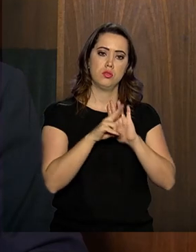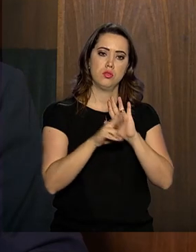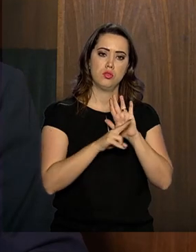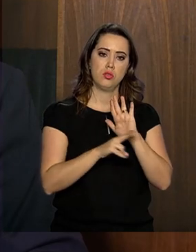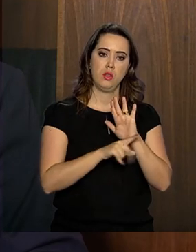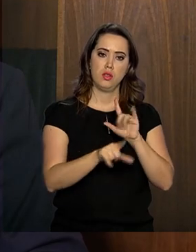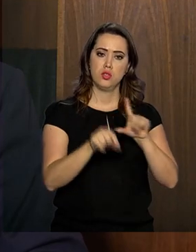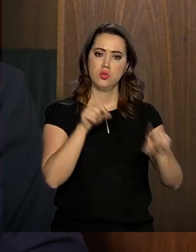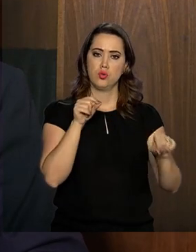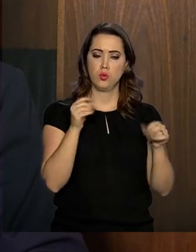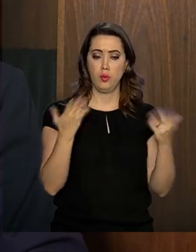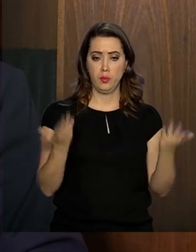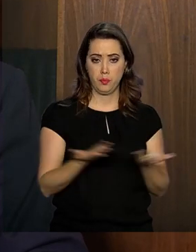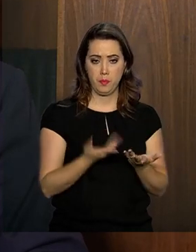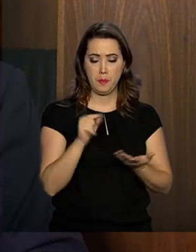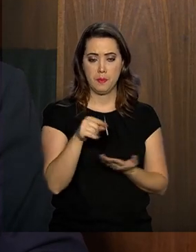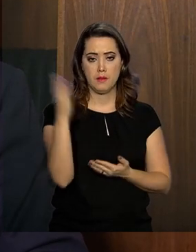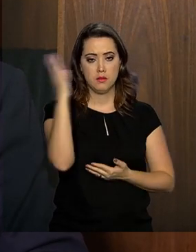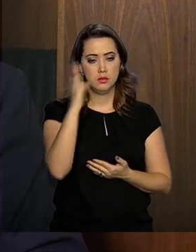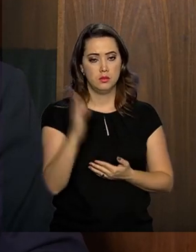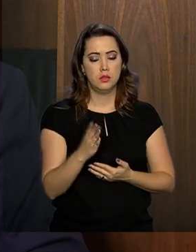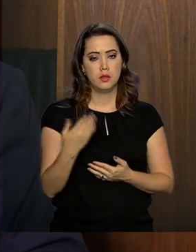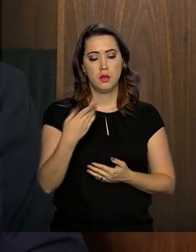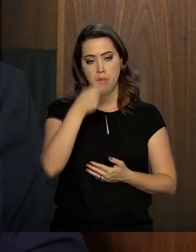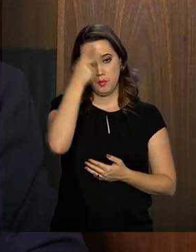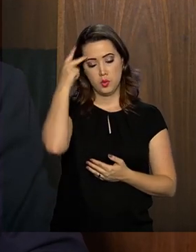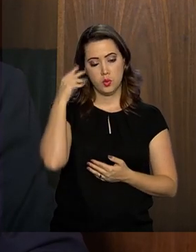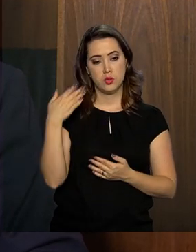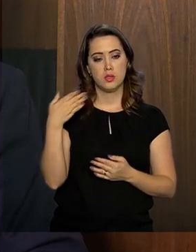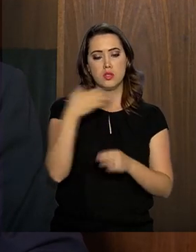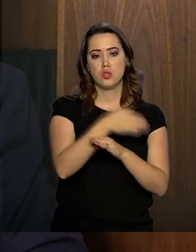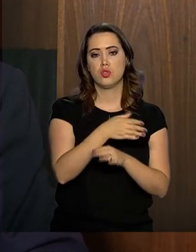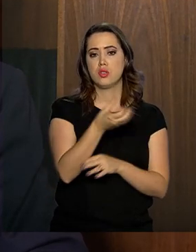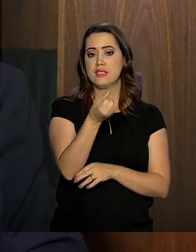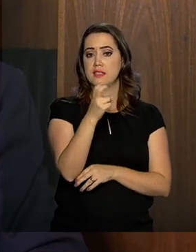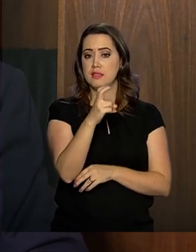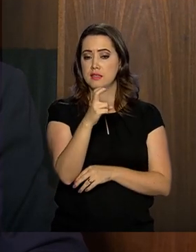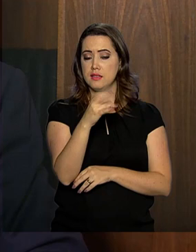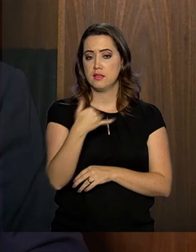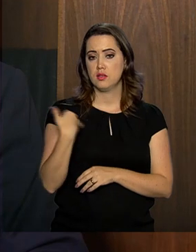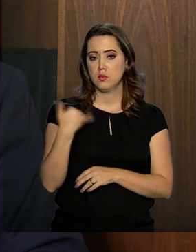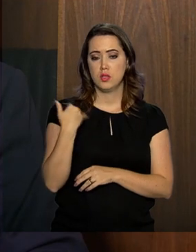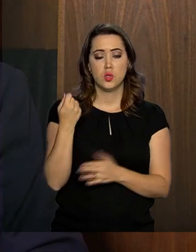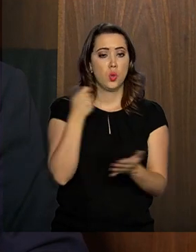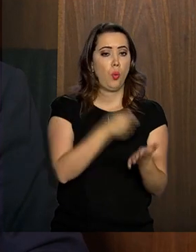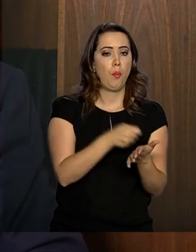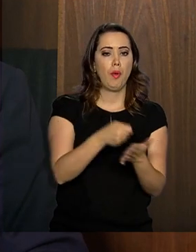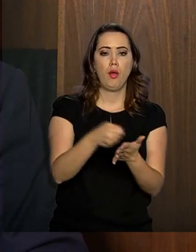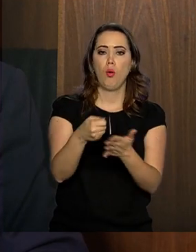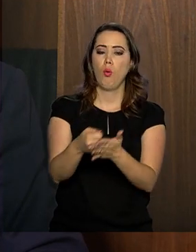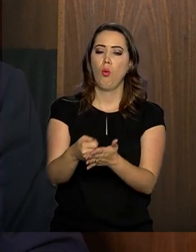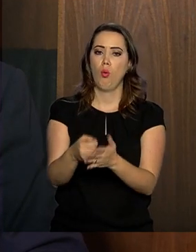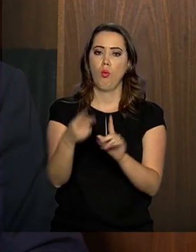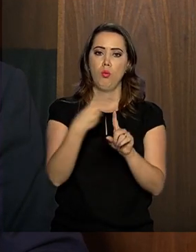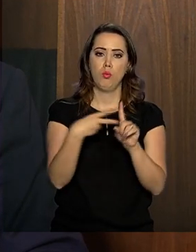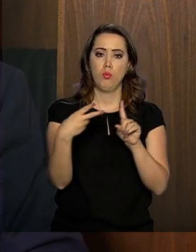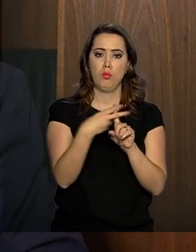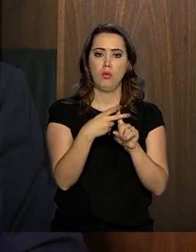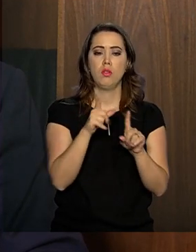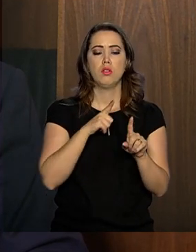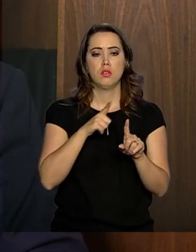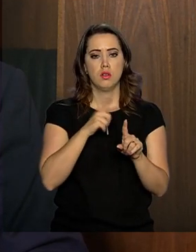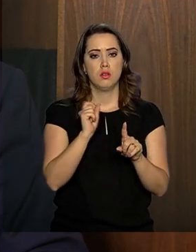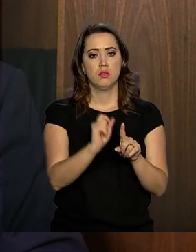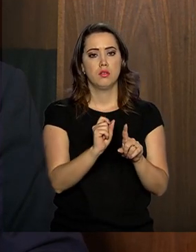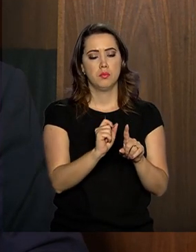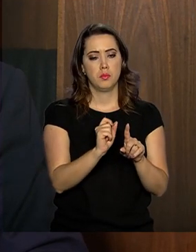de elegibilidade. Hoje, no Brasil, quem chega aos 65 anos e não contribuiu para sistema previdenciário e, ao mesmo tempo, tem